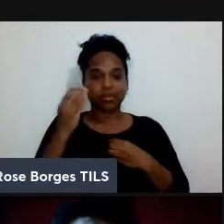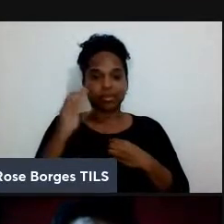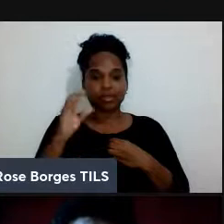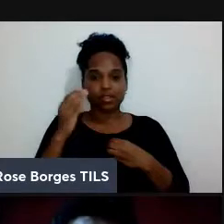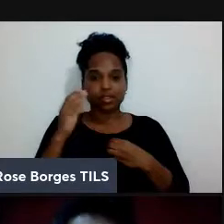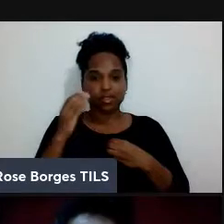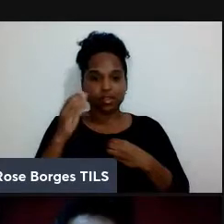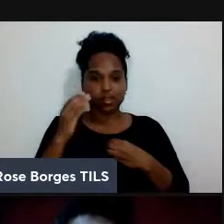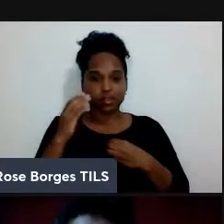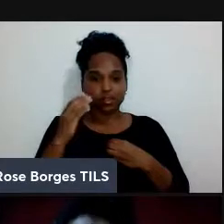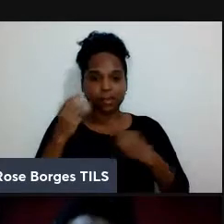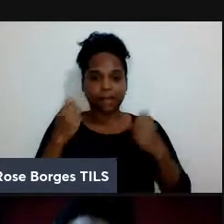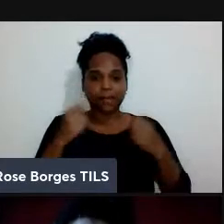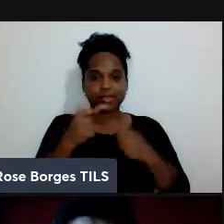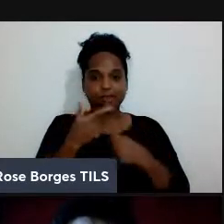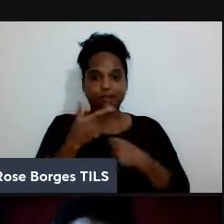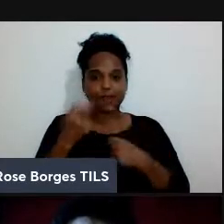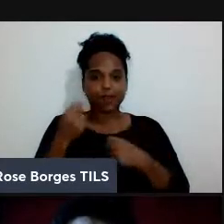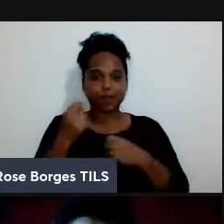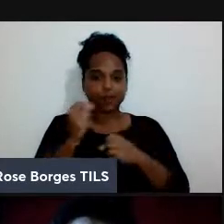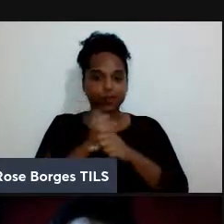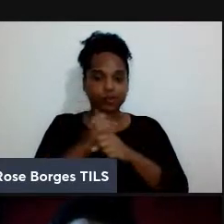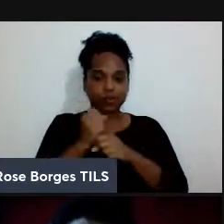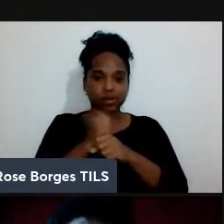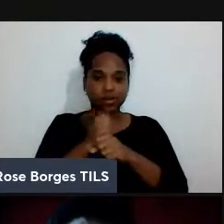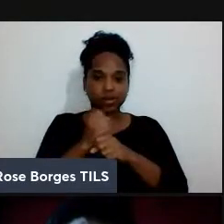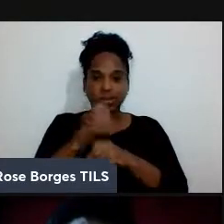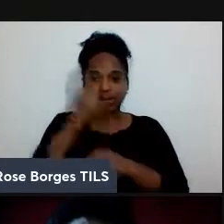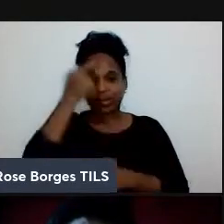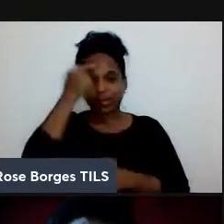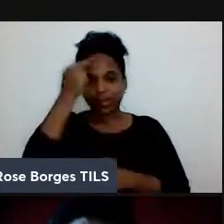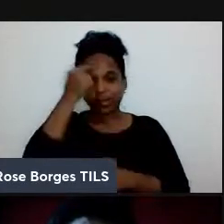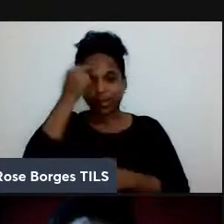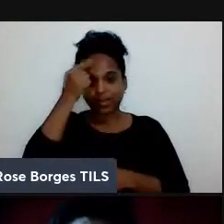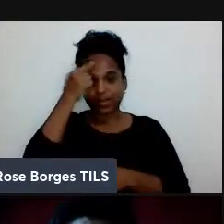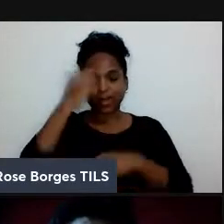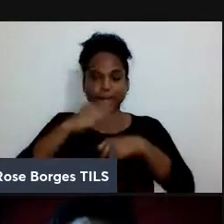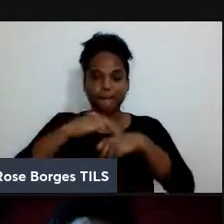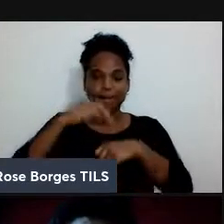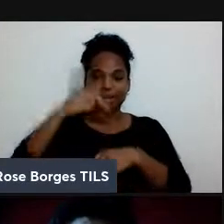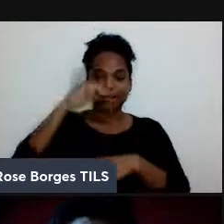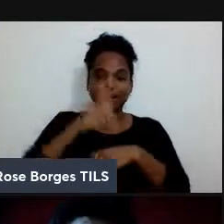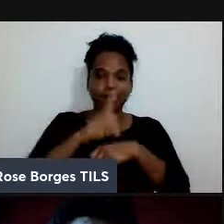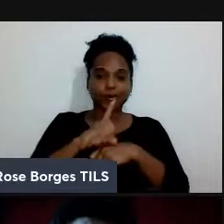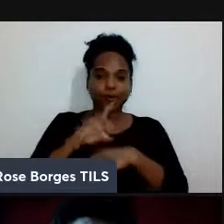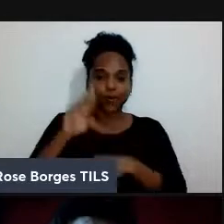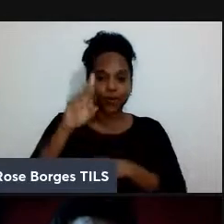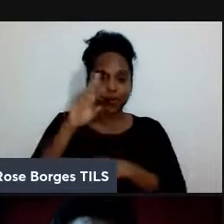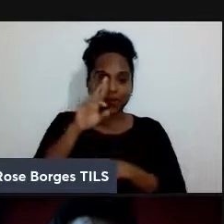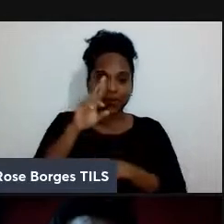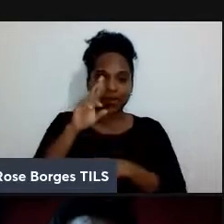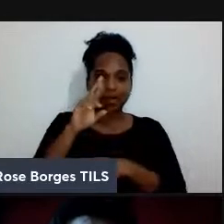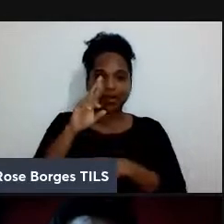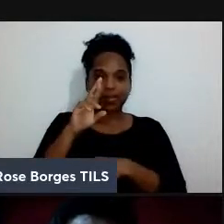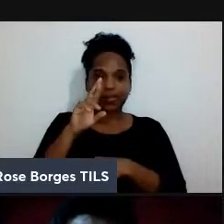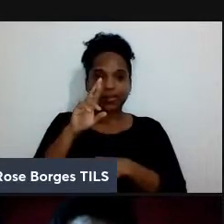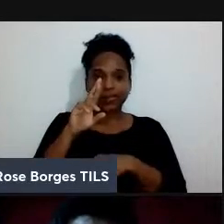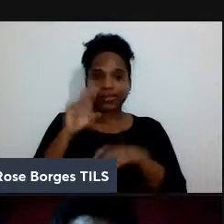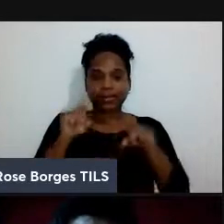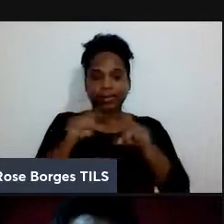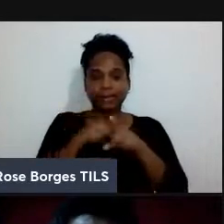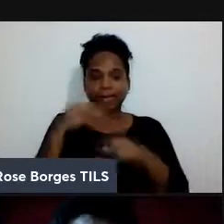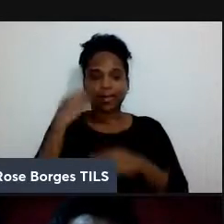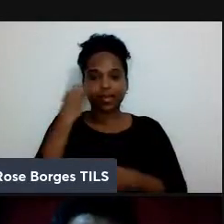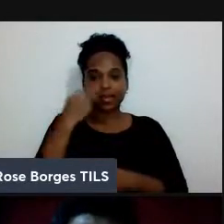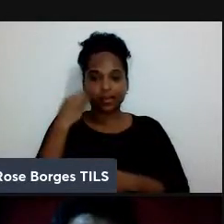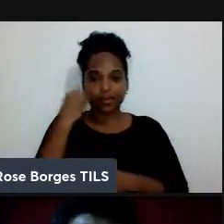anos então é graduação mestrado doutorado doutorado pós-doutorado alguns anos de experiência tipo liderando